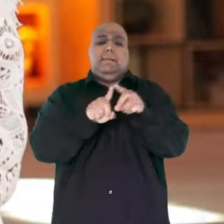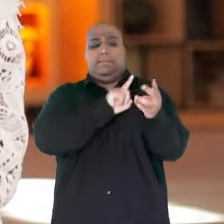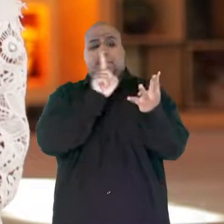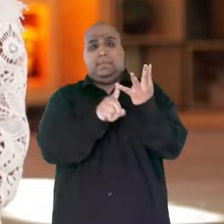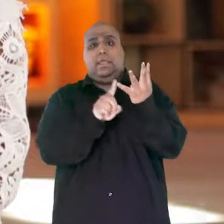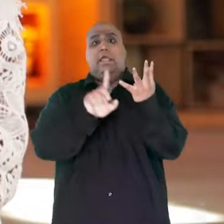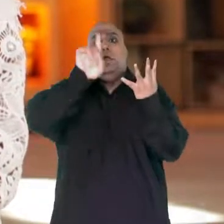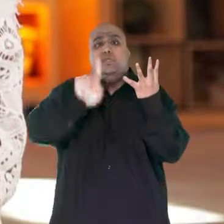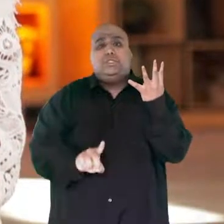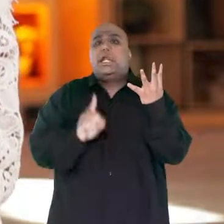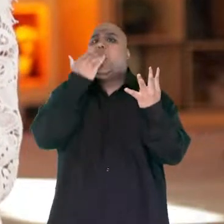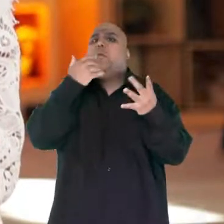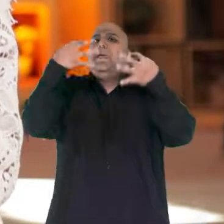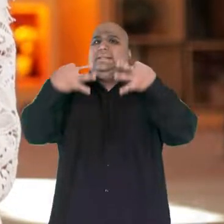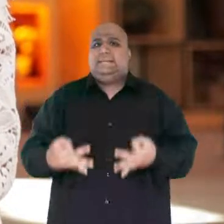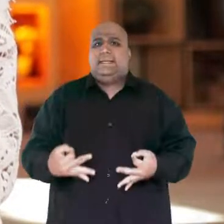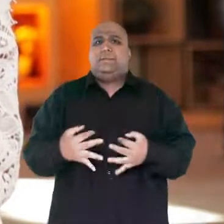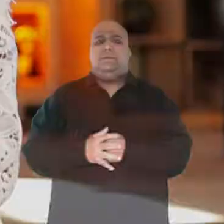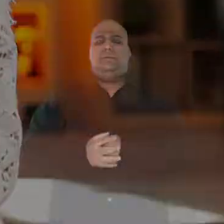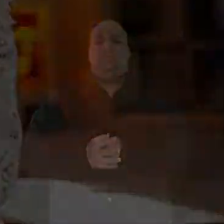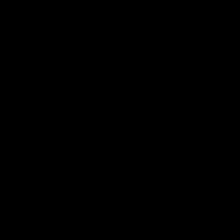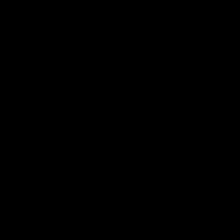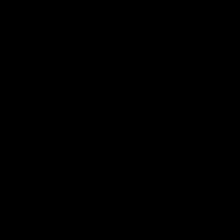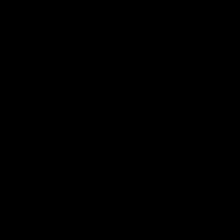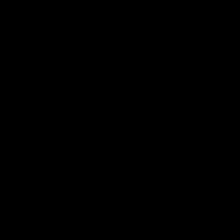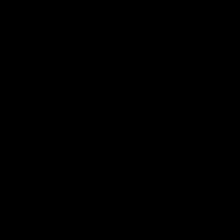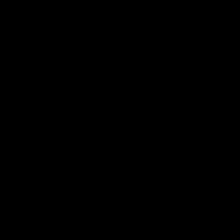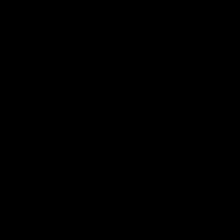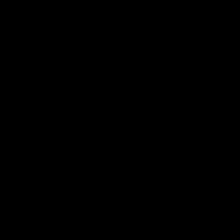e também o direito à alimentação.